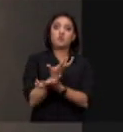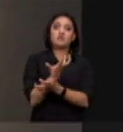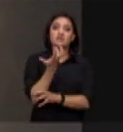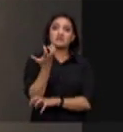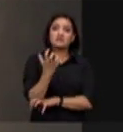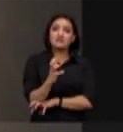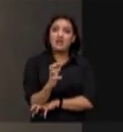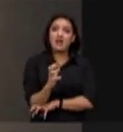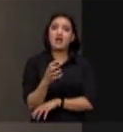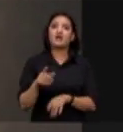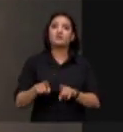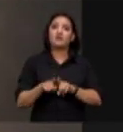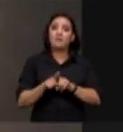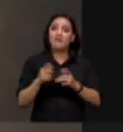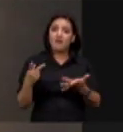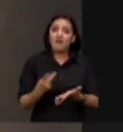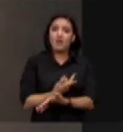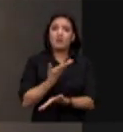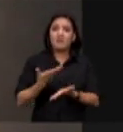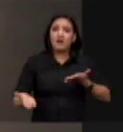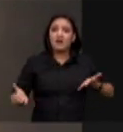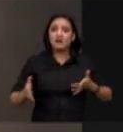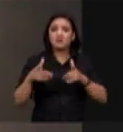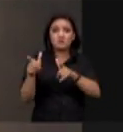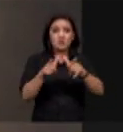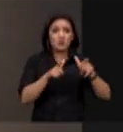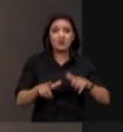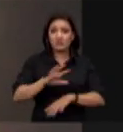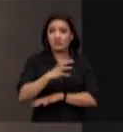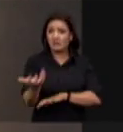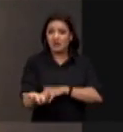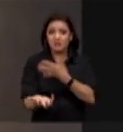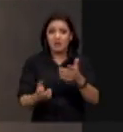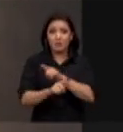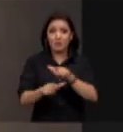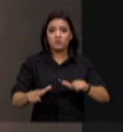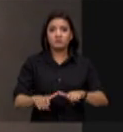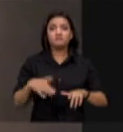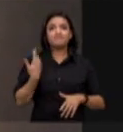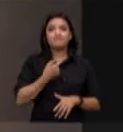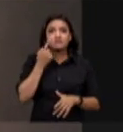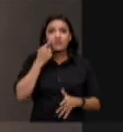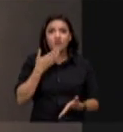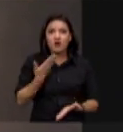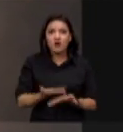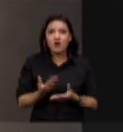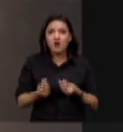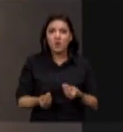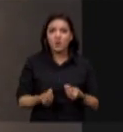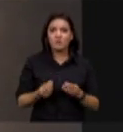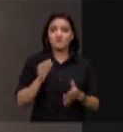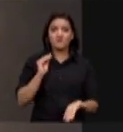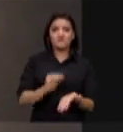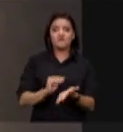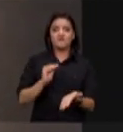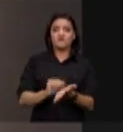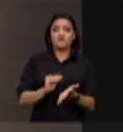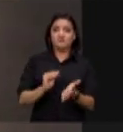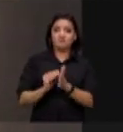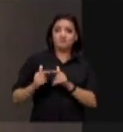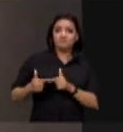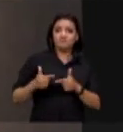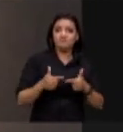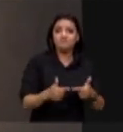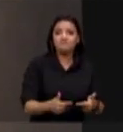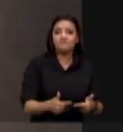408 mil hectares. O que a gente está assistindo, estupefatos, é a falta de ação. É fruto de